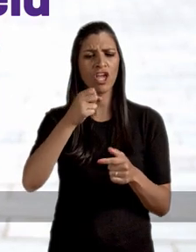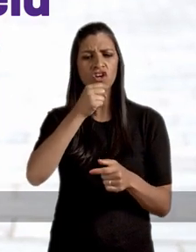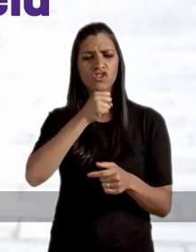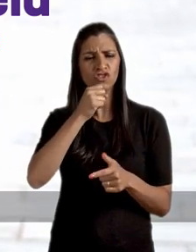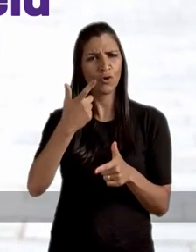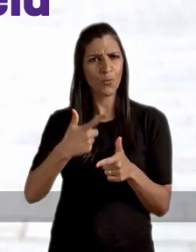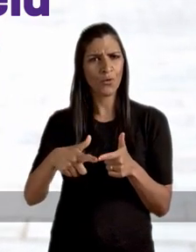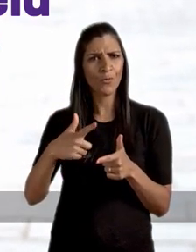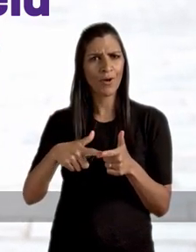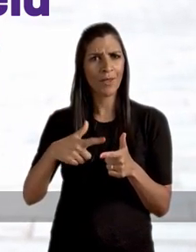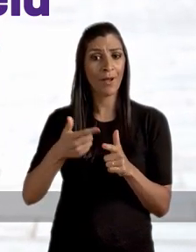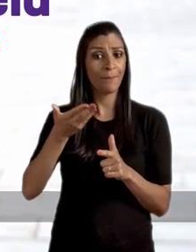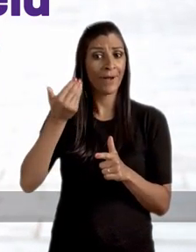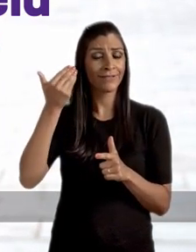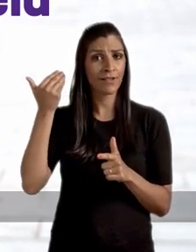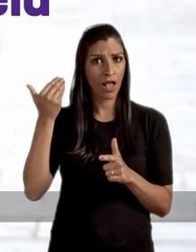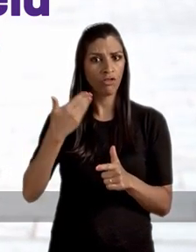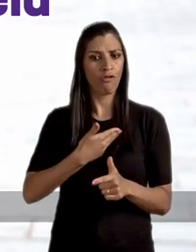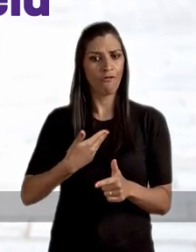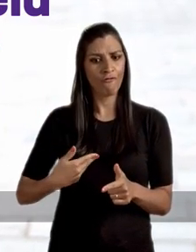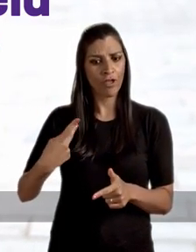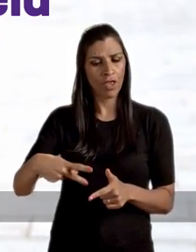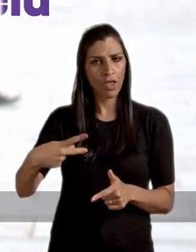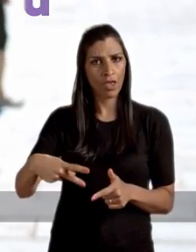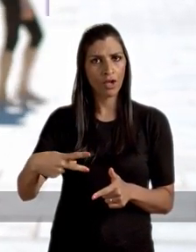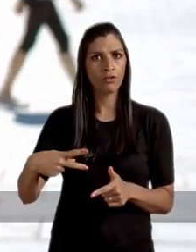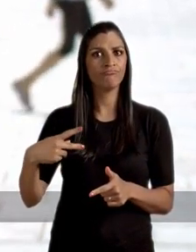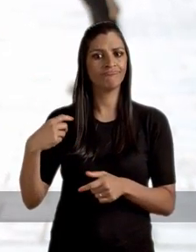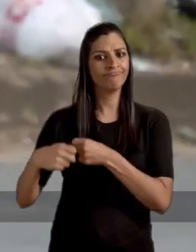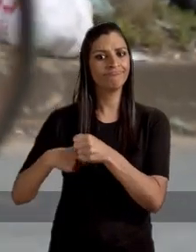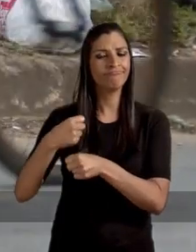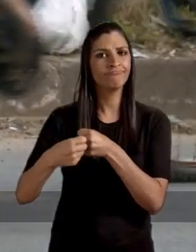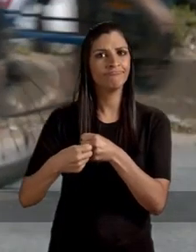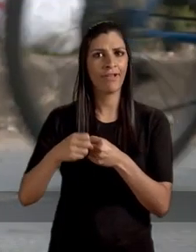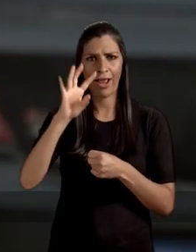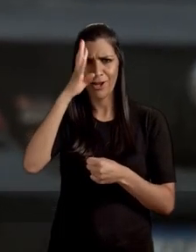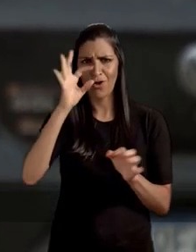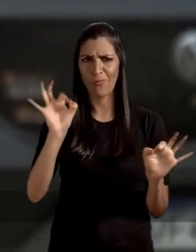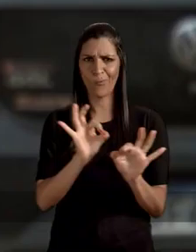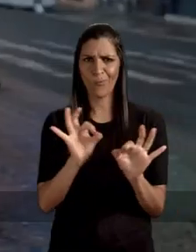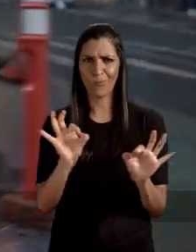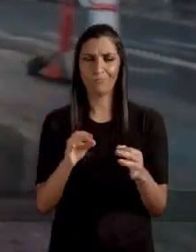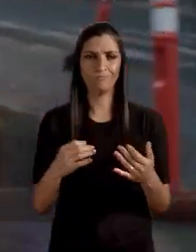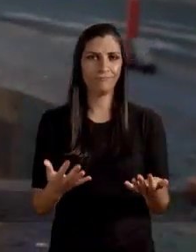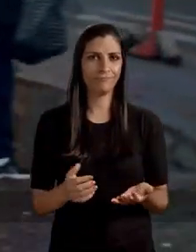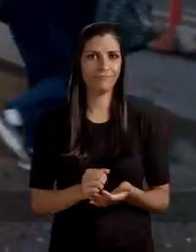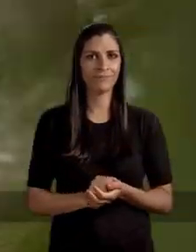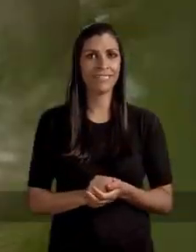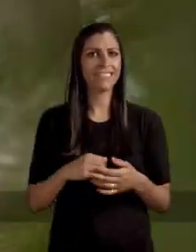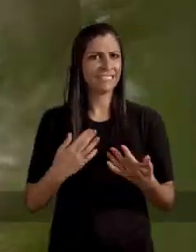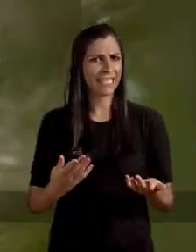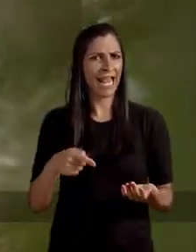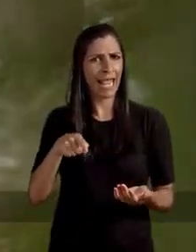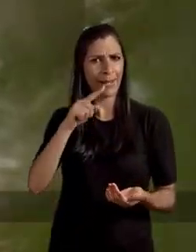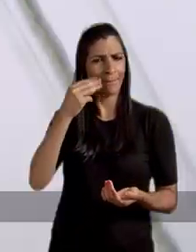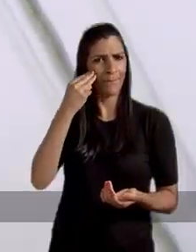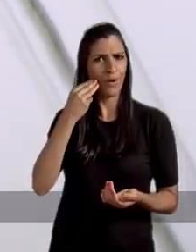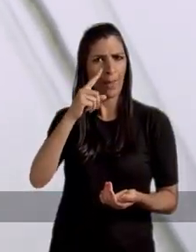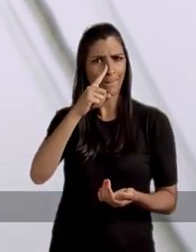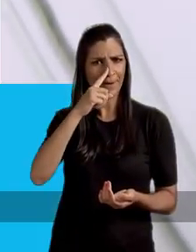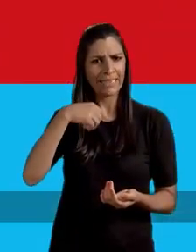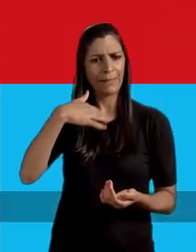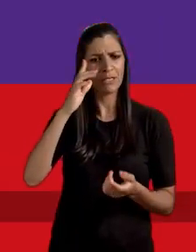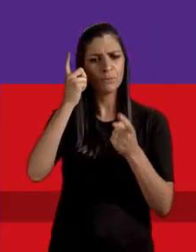apresentamos propostas e ideias pra resolver antigos problemas que aqueles que já governaram a cidade nos últimos anos